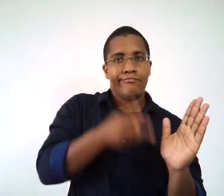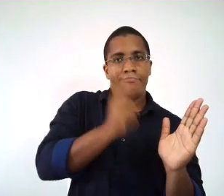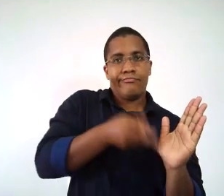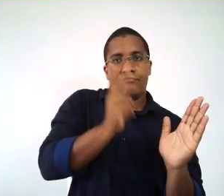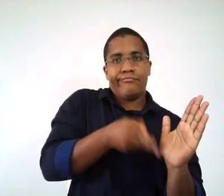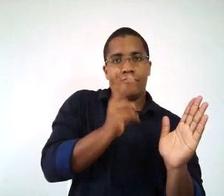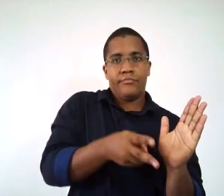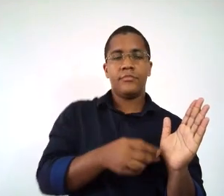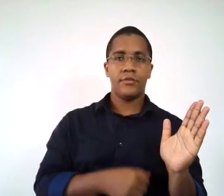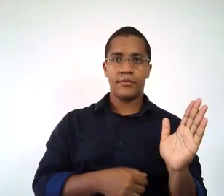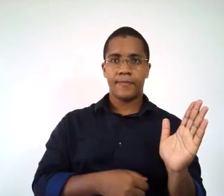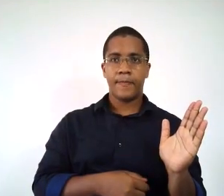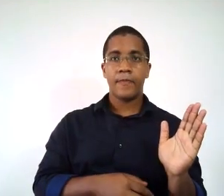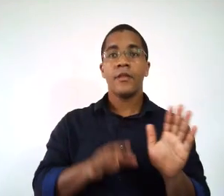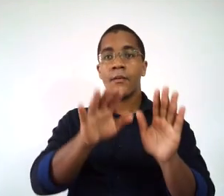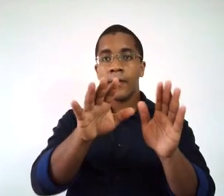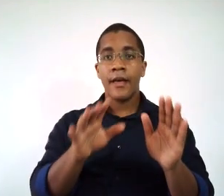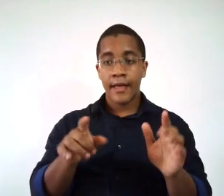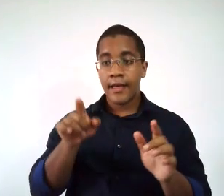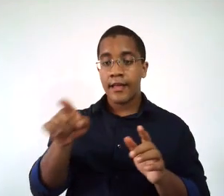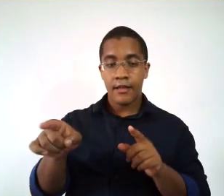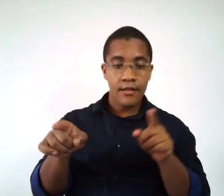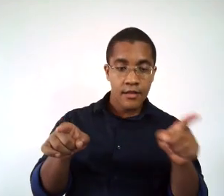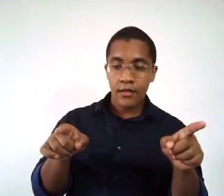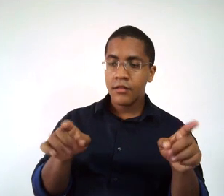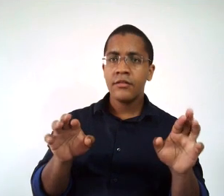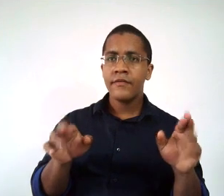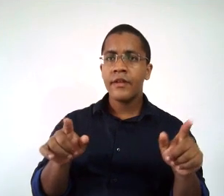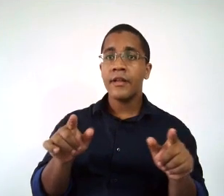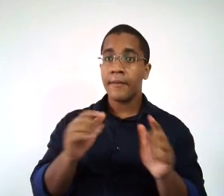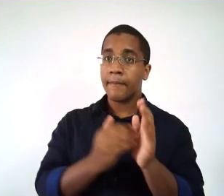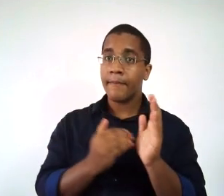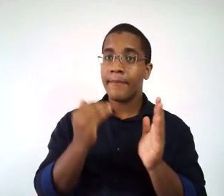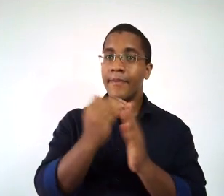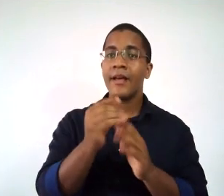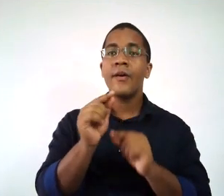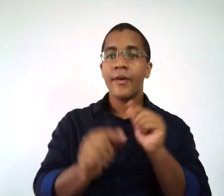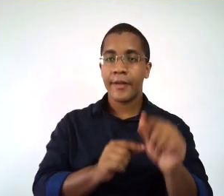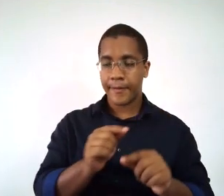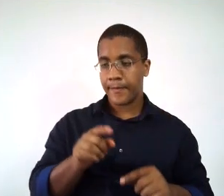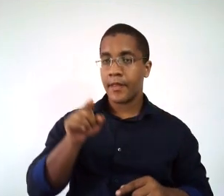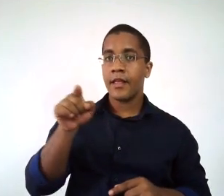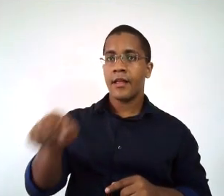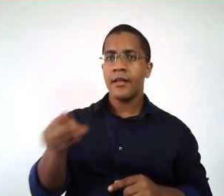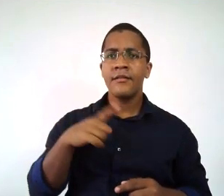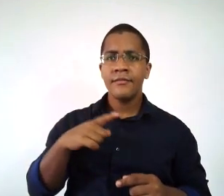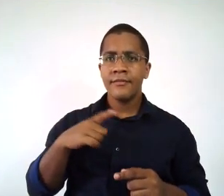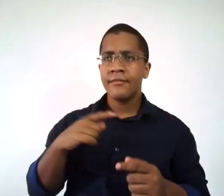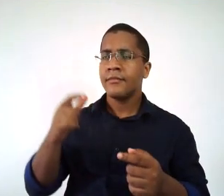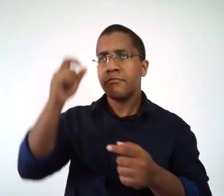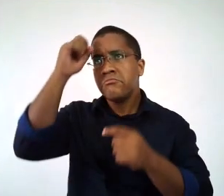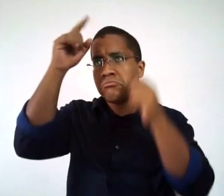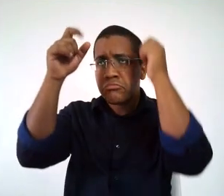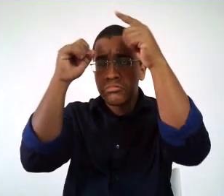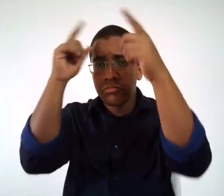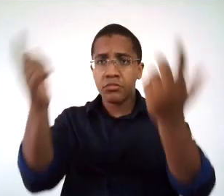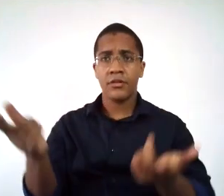diferencia os jogos dos esportes. Caracterizam-se pela espontaneidade, fantasia,